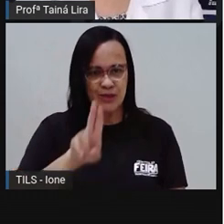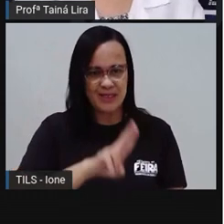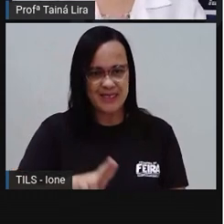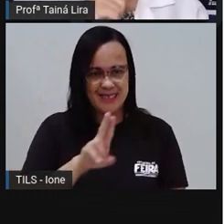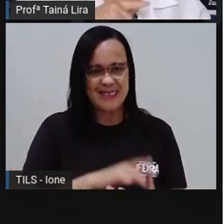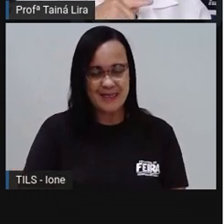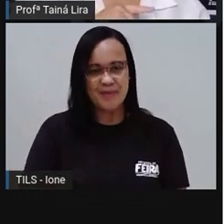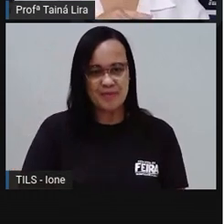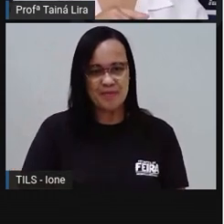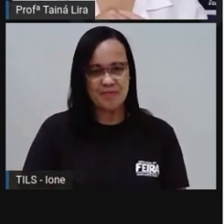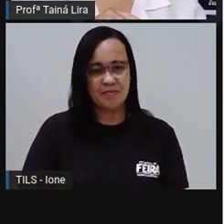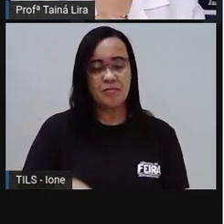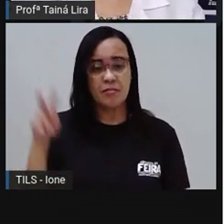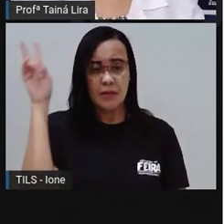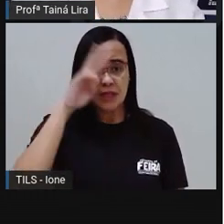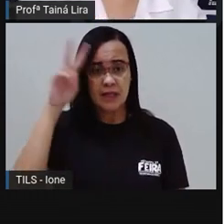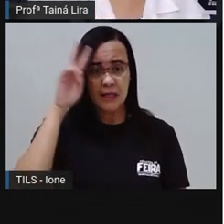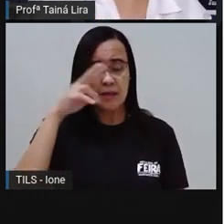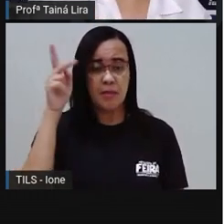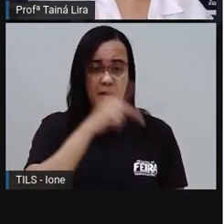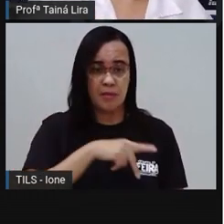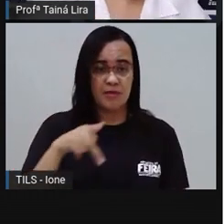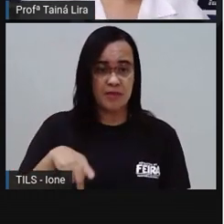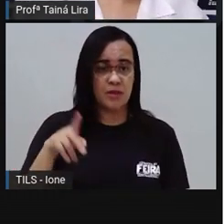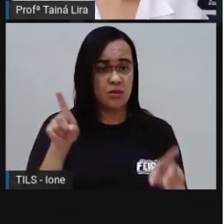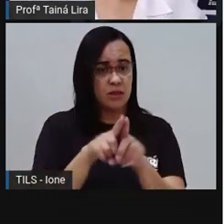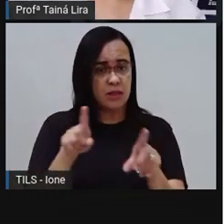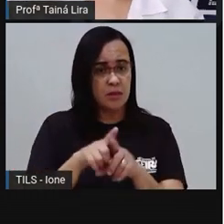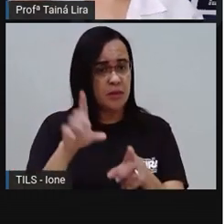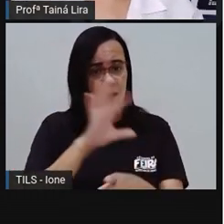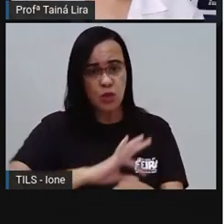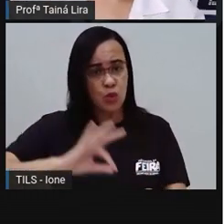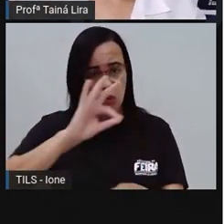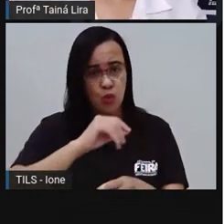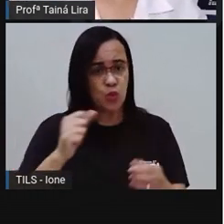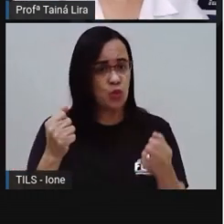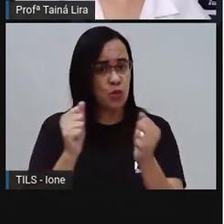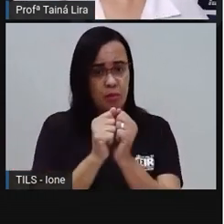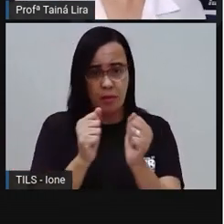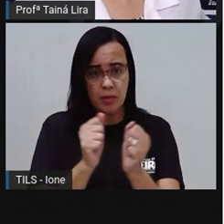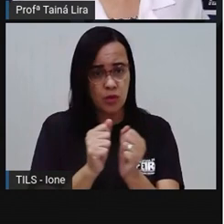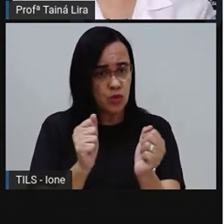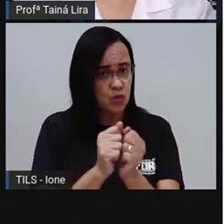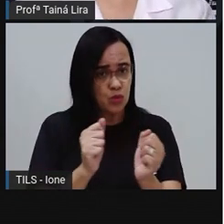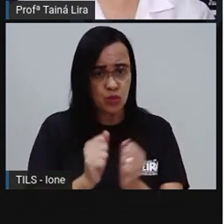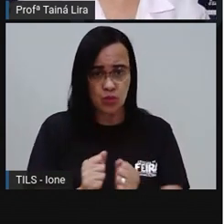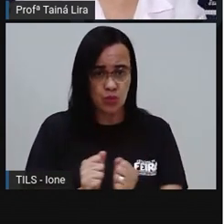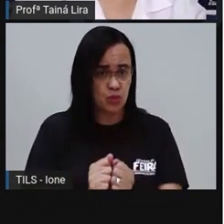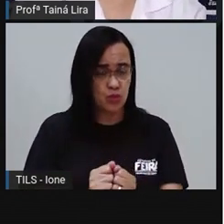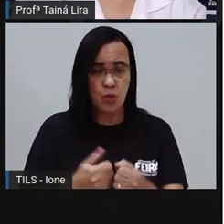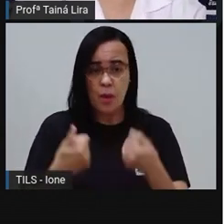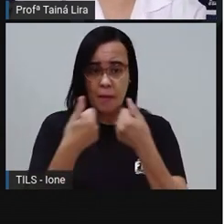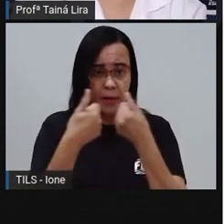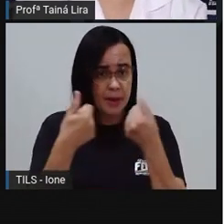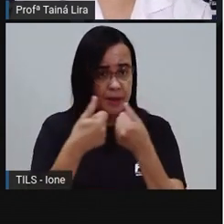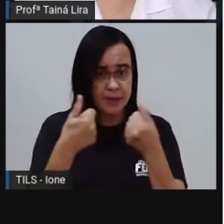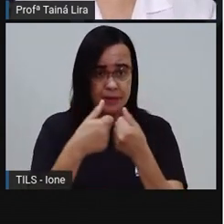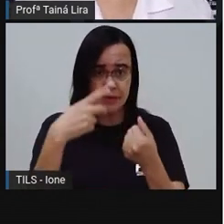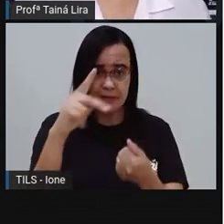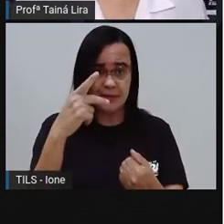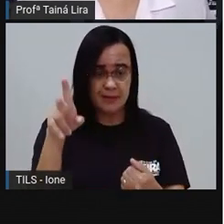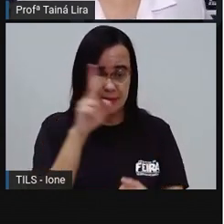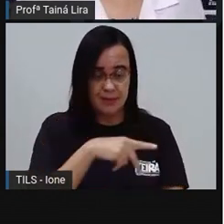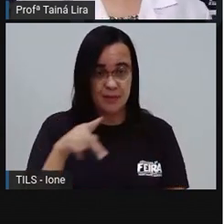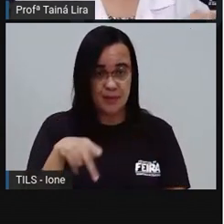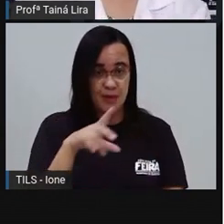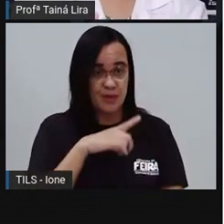A Pró Estava fazendo lá O brigadeiro Estava tudo ali Na mesa Tudo perto de mim Então assim Eu consegui ali Não é Segundo ano